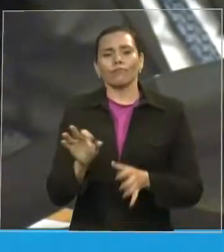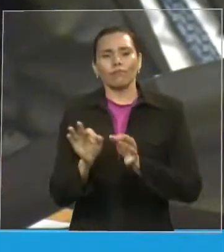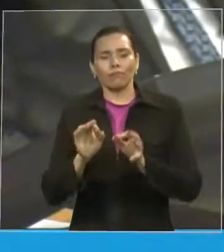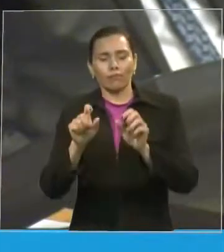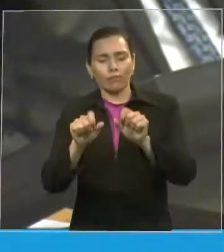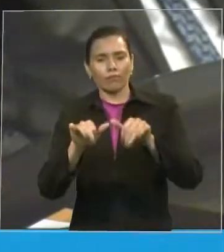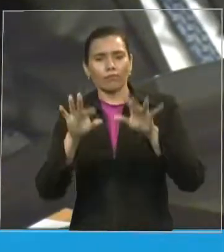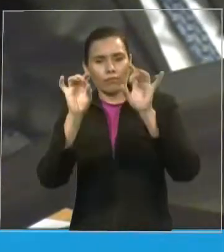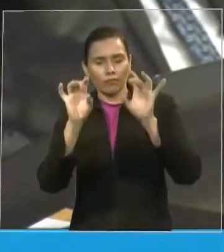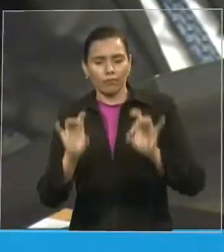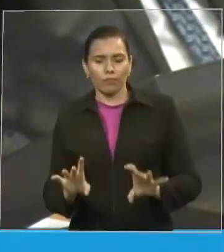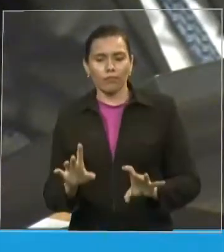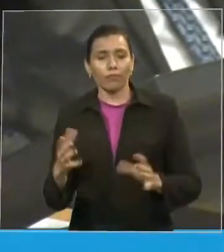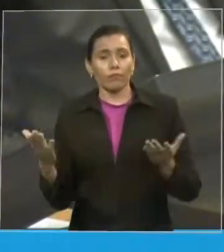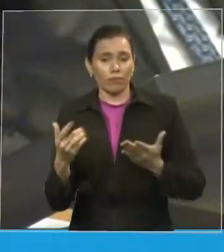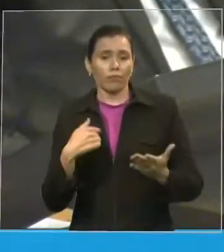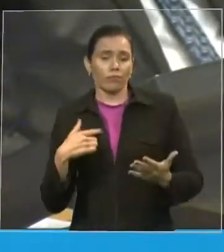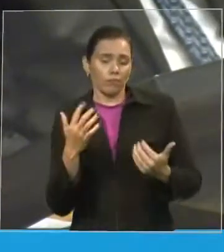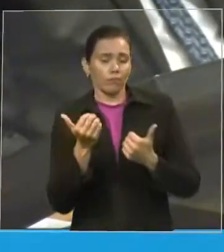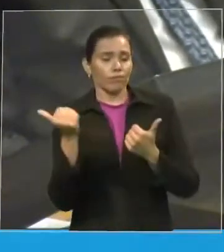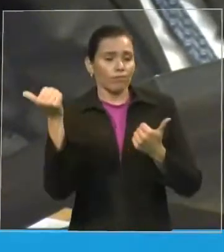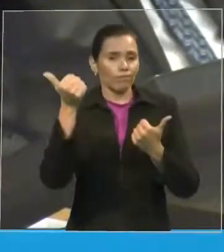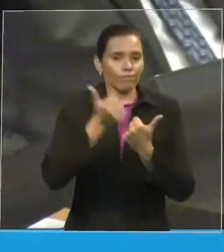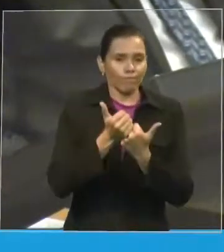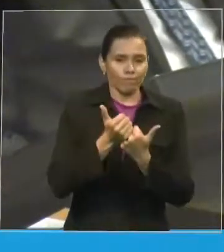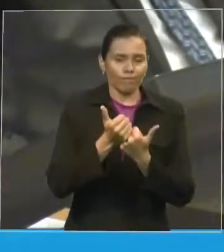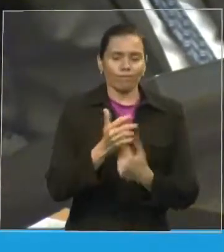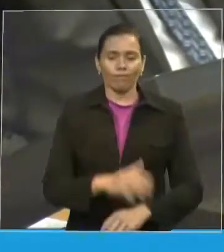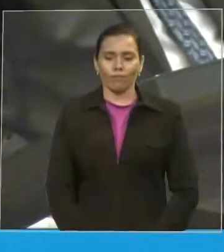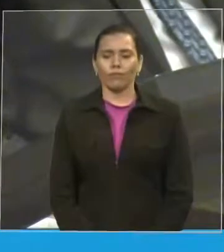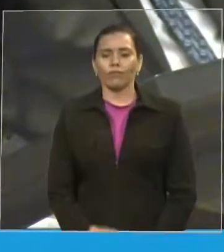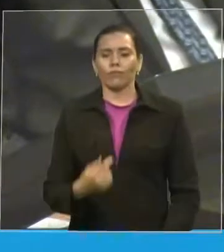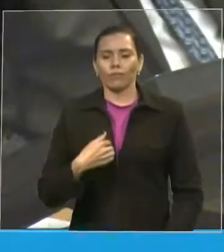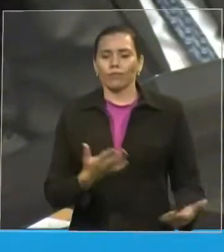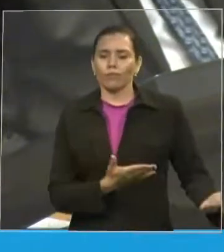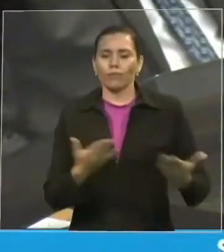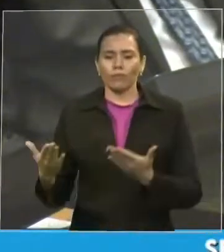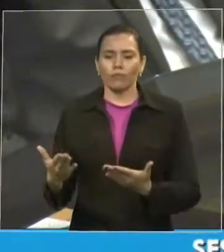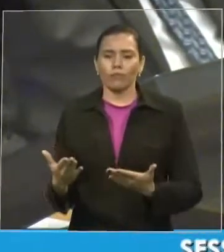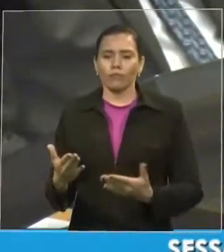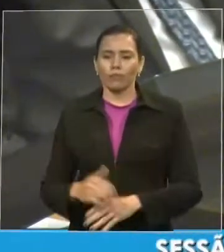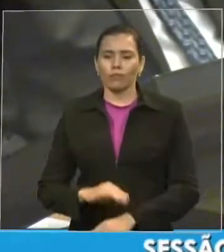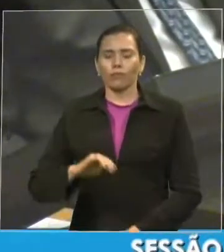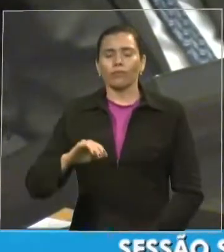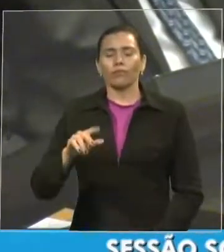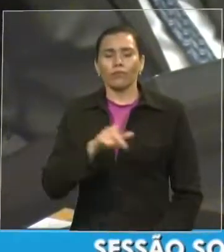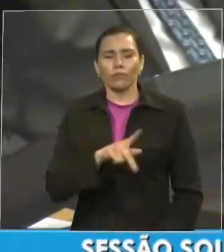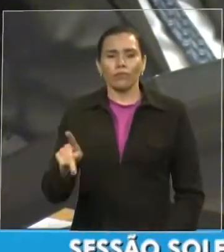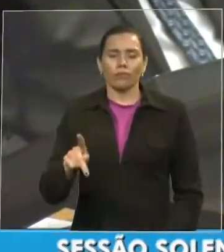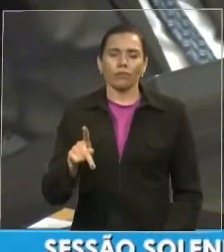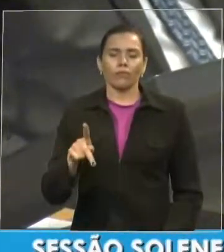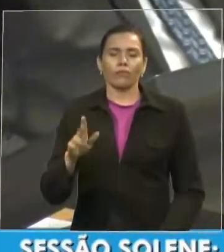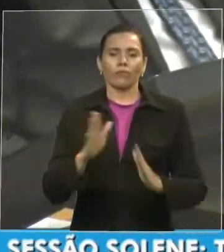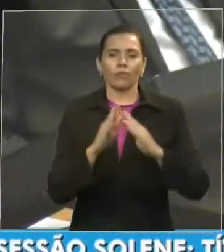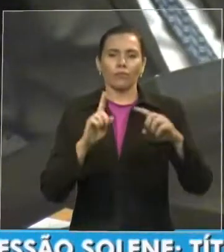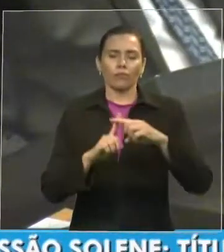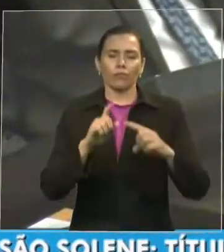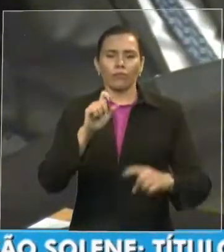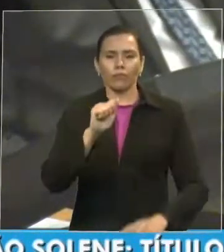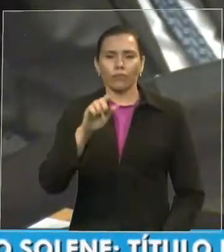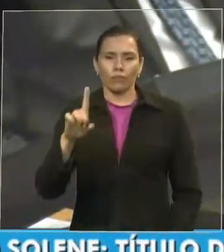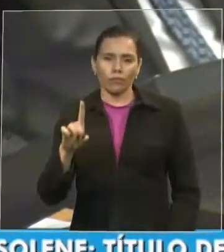Agora, concedo a palavra ao pastor Jonathan Câmara, presidente das igrejas Assembleia de Deus em Manaus.